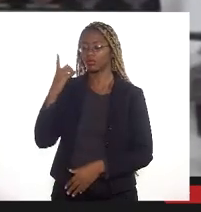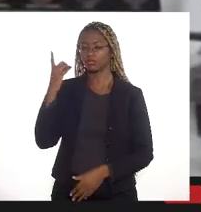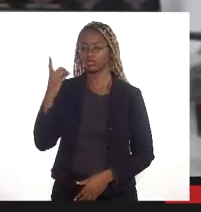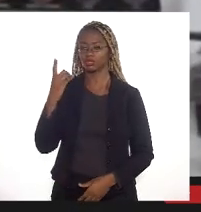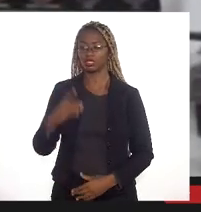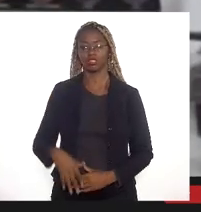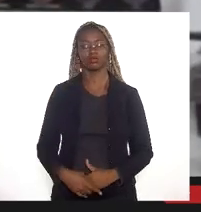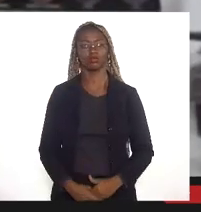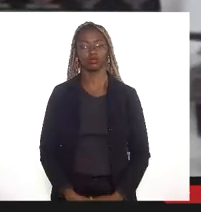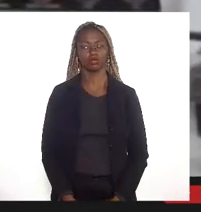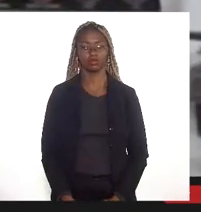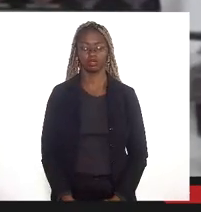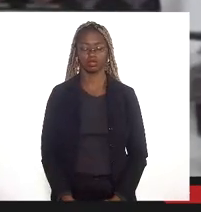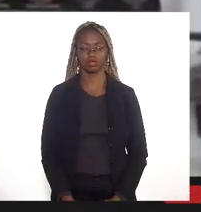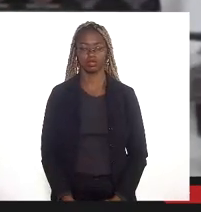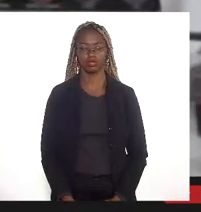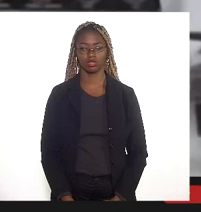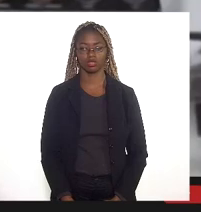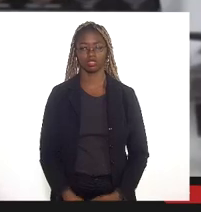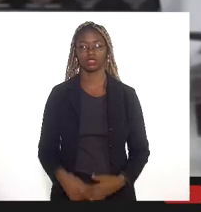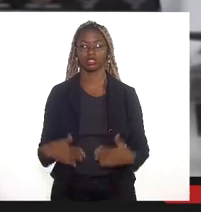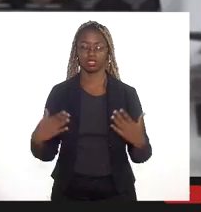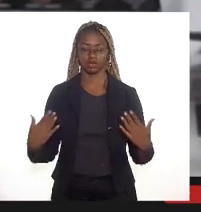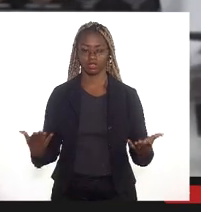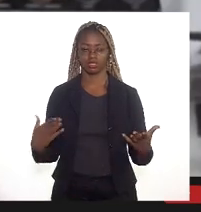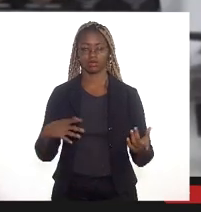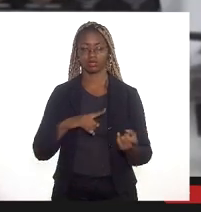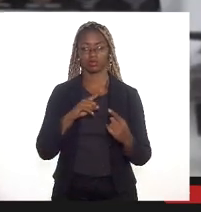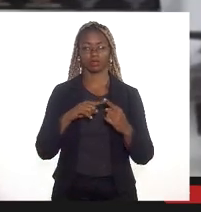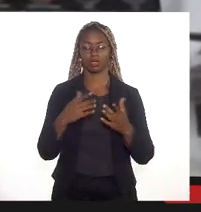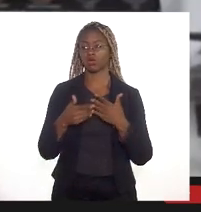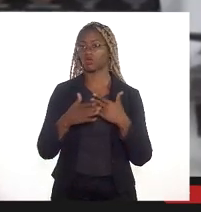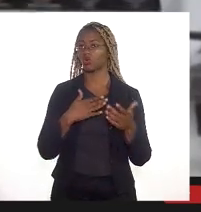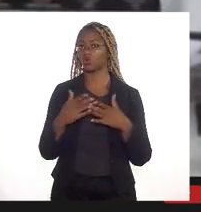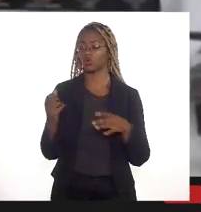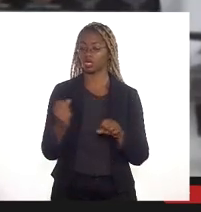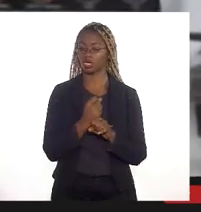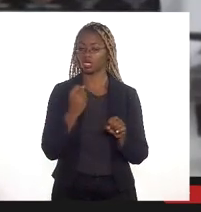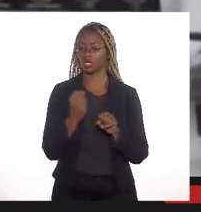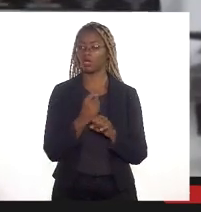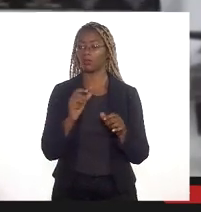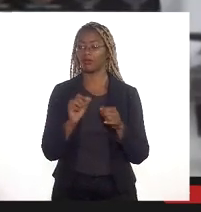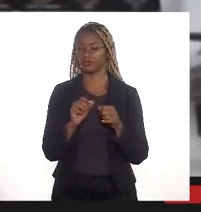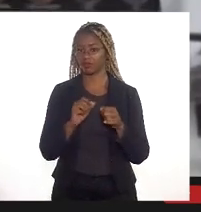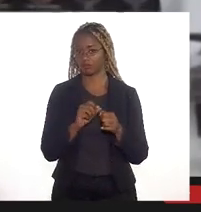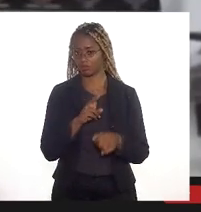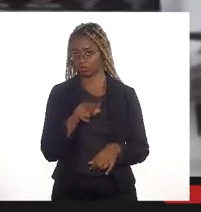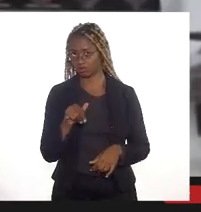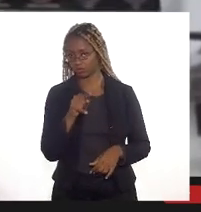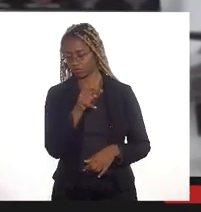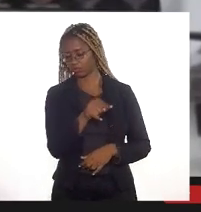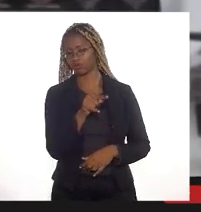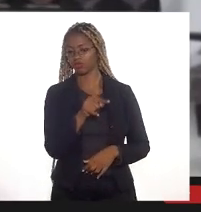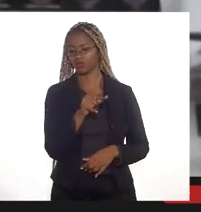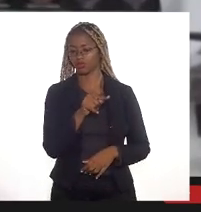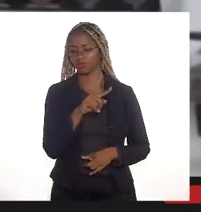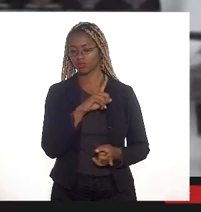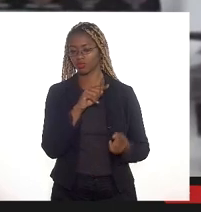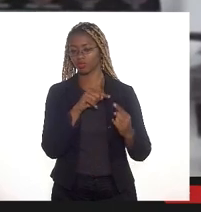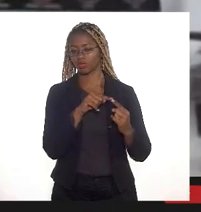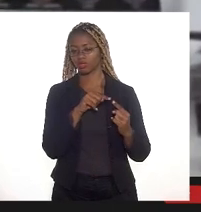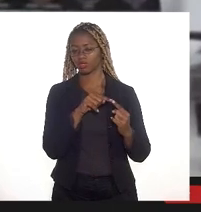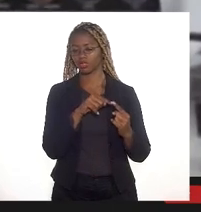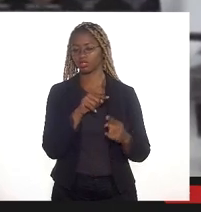Isabela Olivia em relação a qualquer obra que a gente for fazer em relação a essa